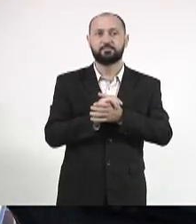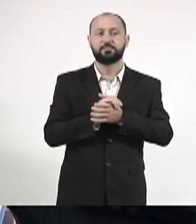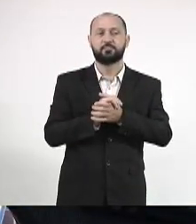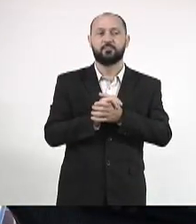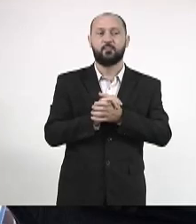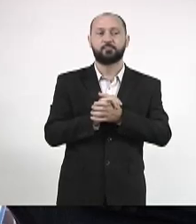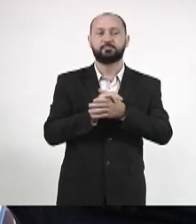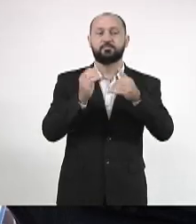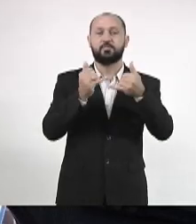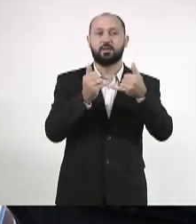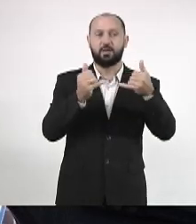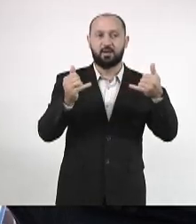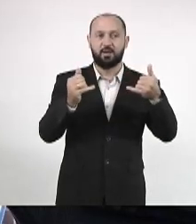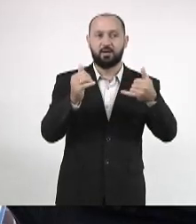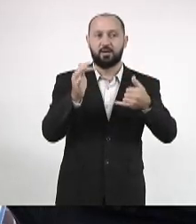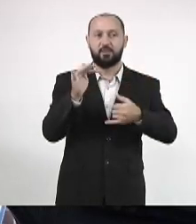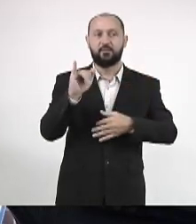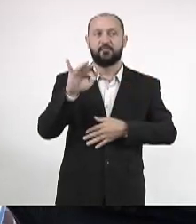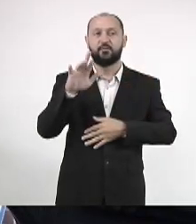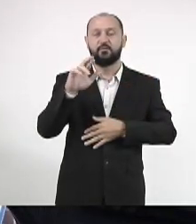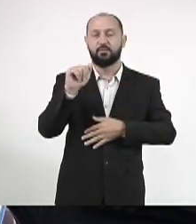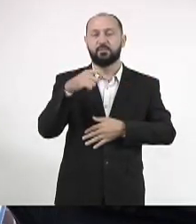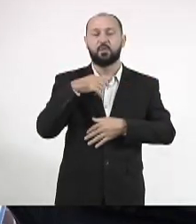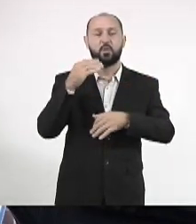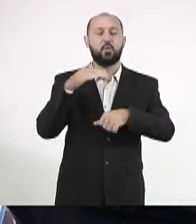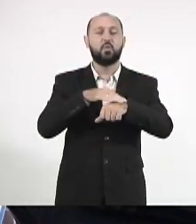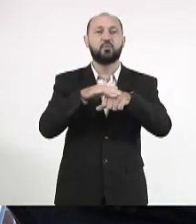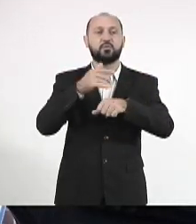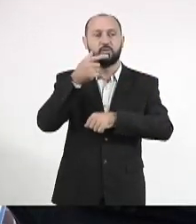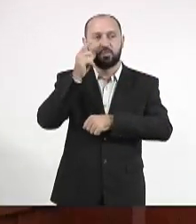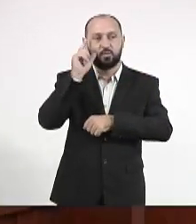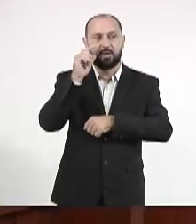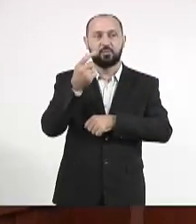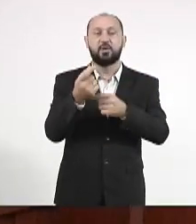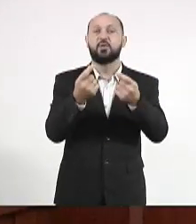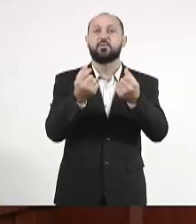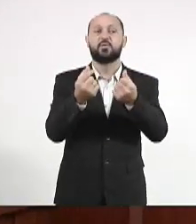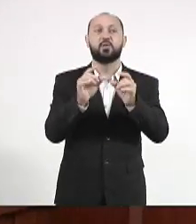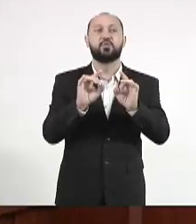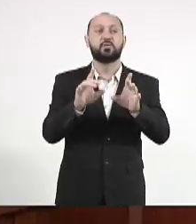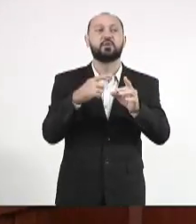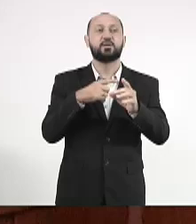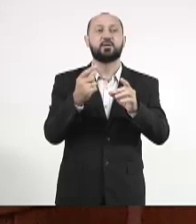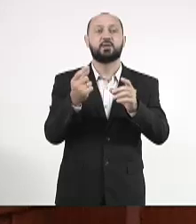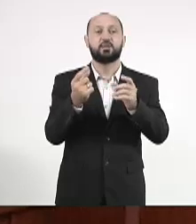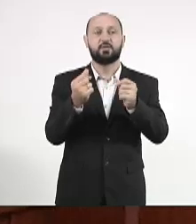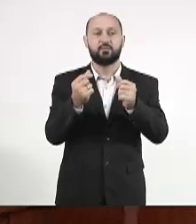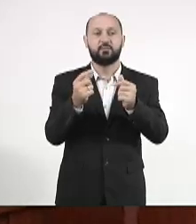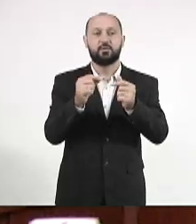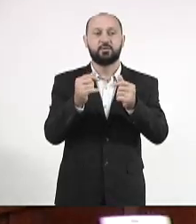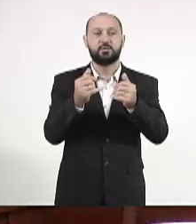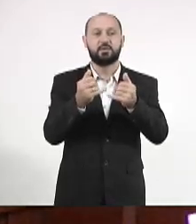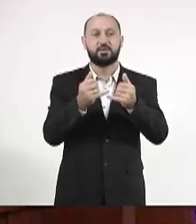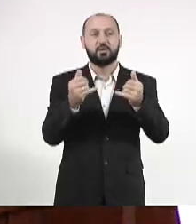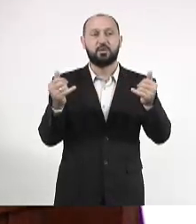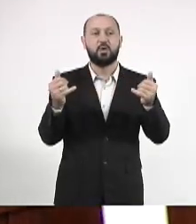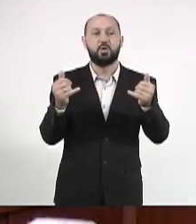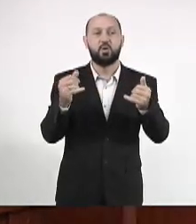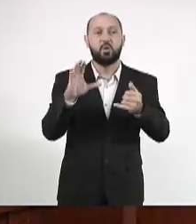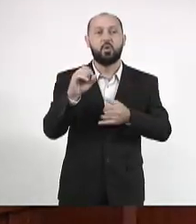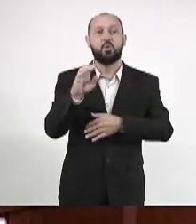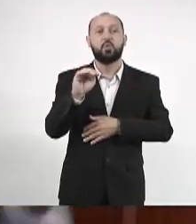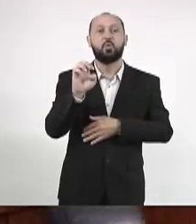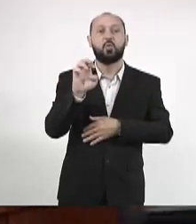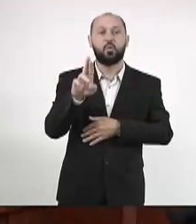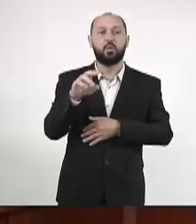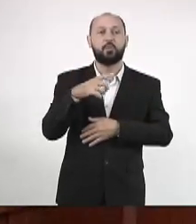a fibra ótica, e eu estou dizendo que eu conversei com um técnico, ela não tem valor no mercado. O que tem valor no mercado são esses fios de cobre que, exatamente,